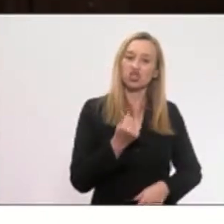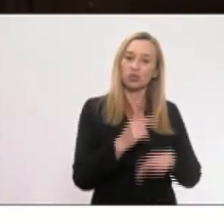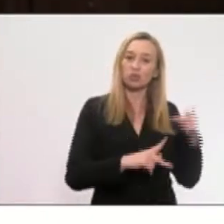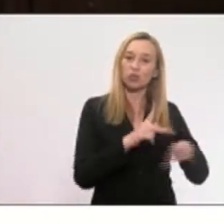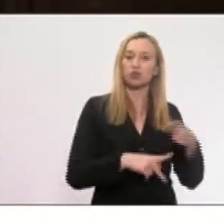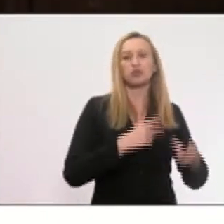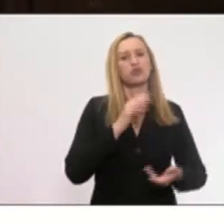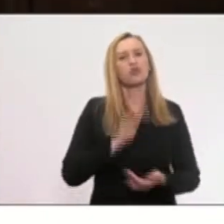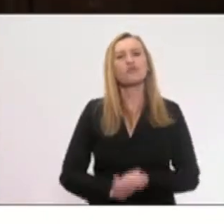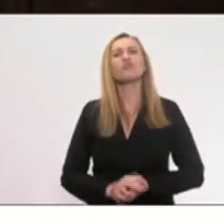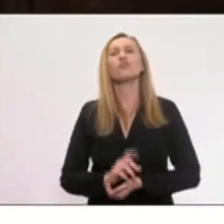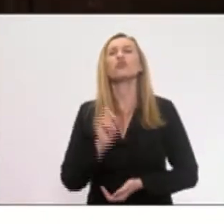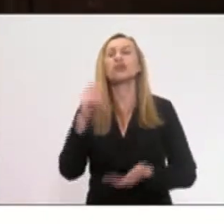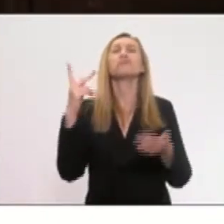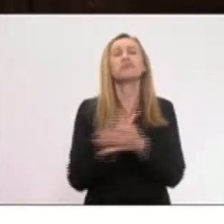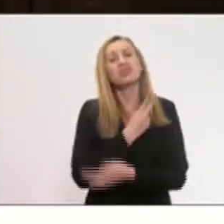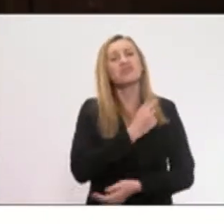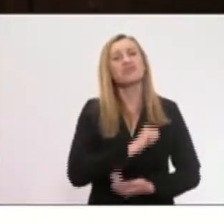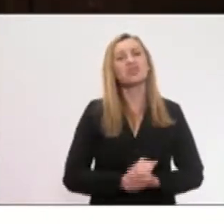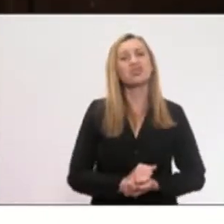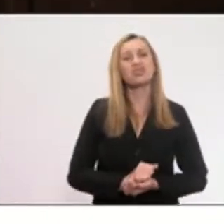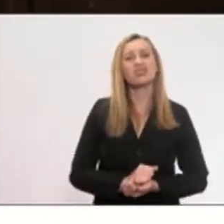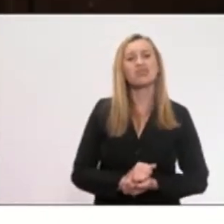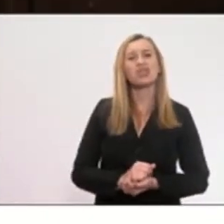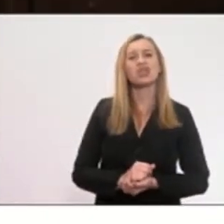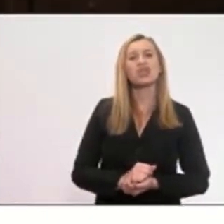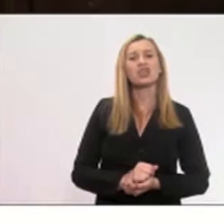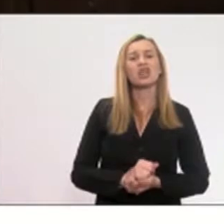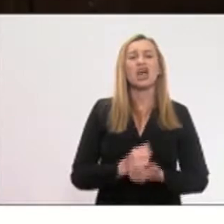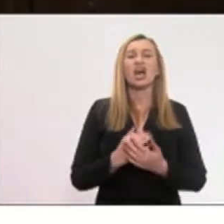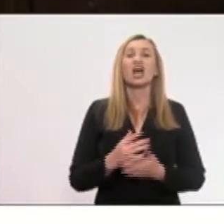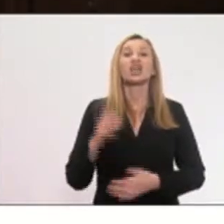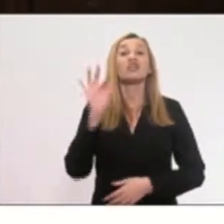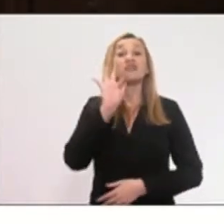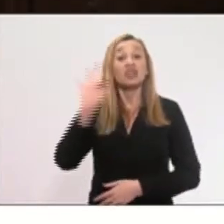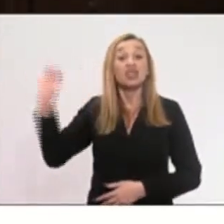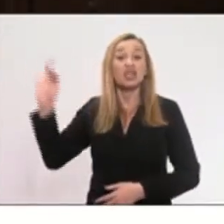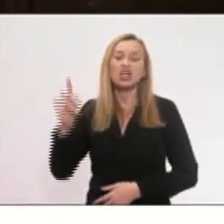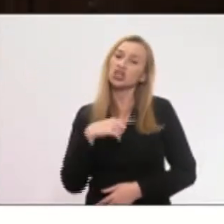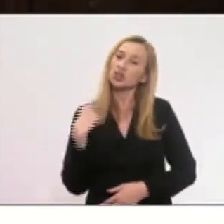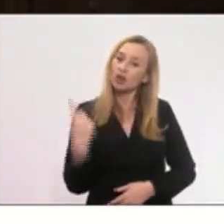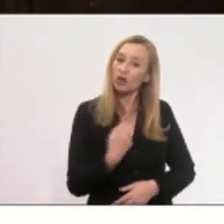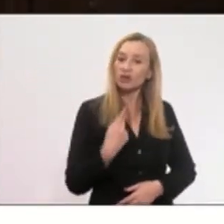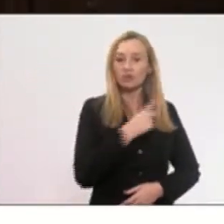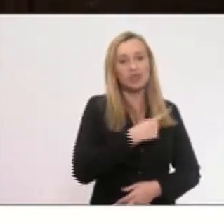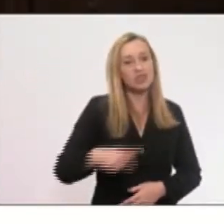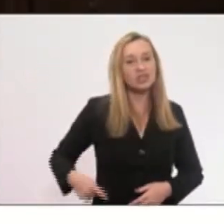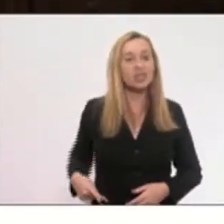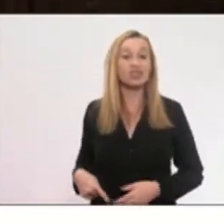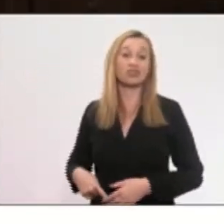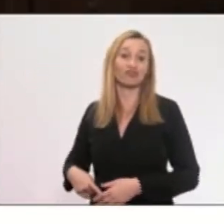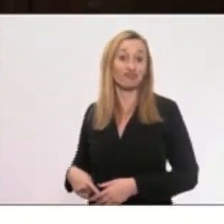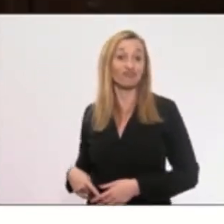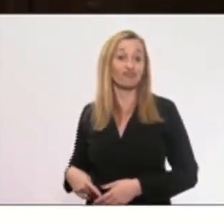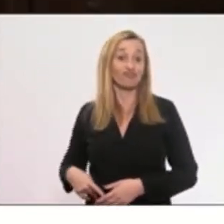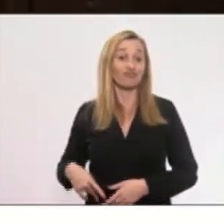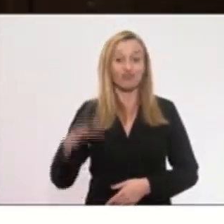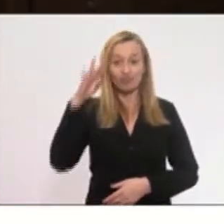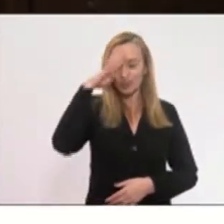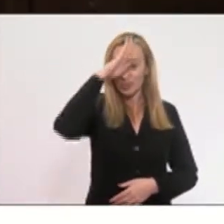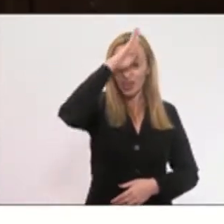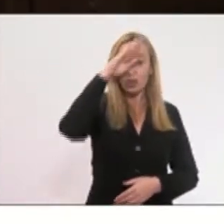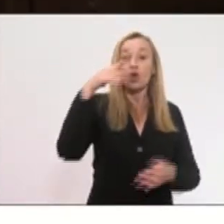O que acontecia a nível federal que o nosso presidente Jair Messias Bolsonaro cortou do